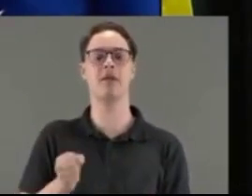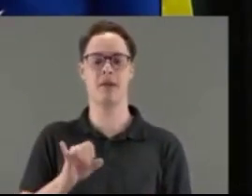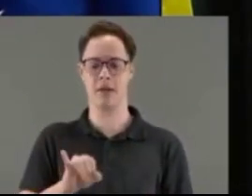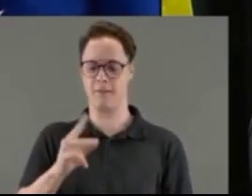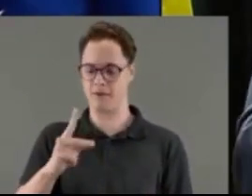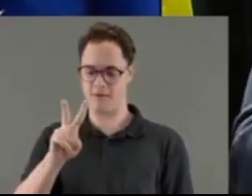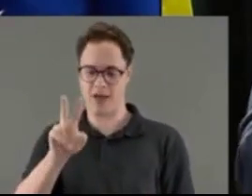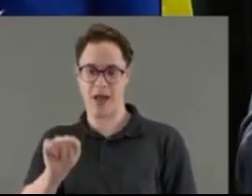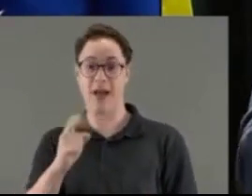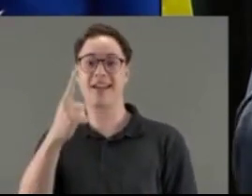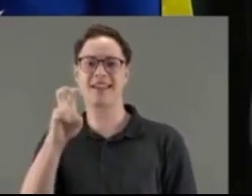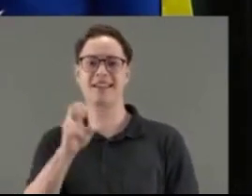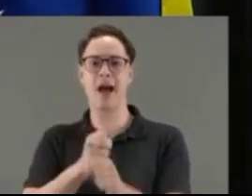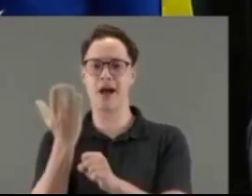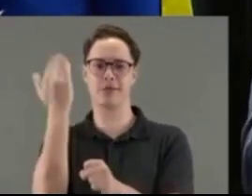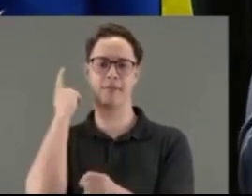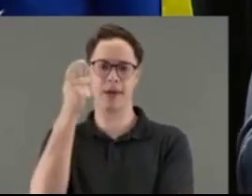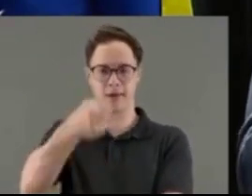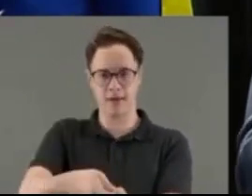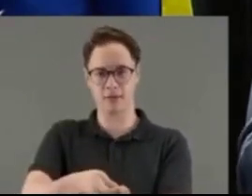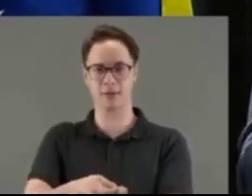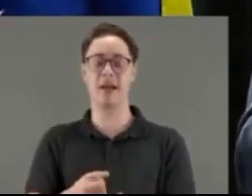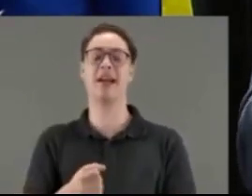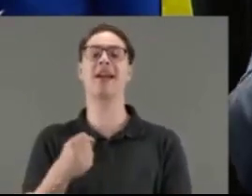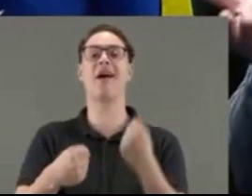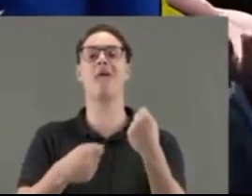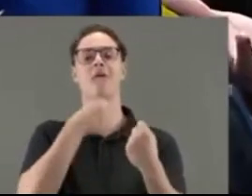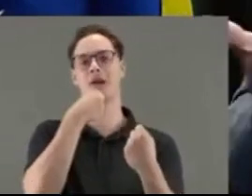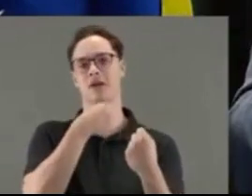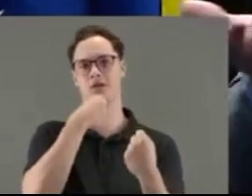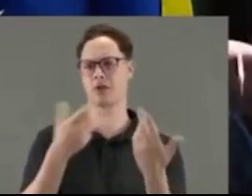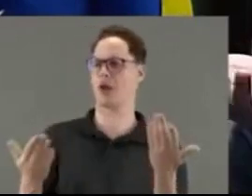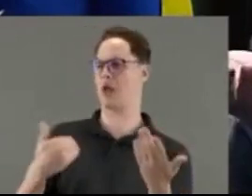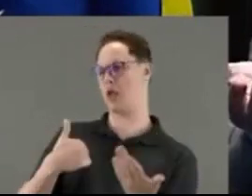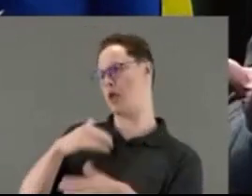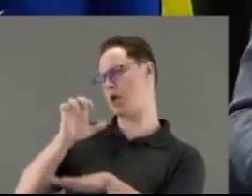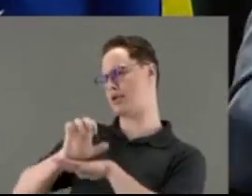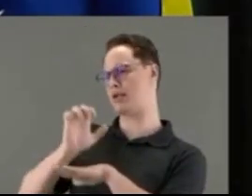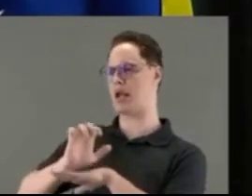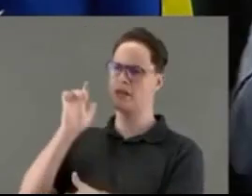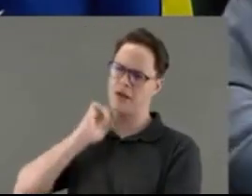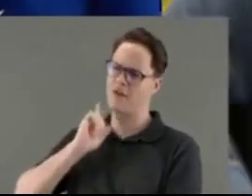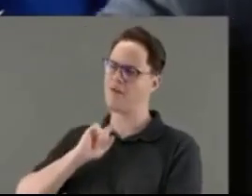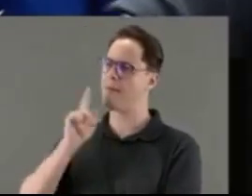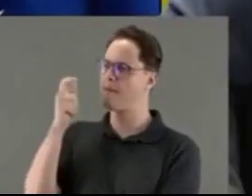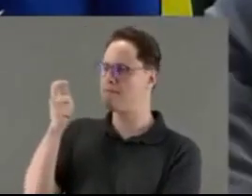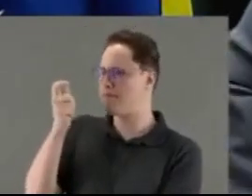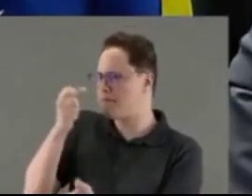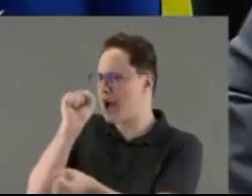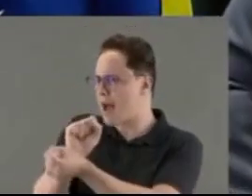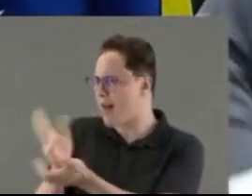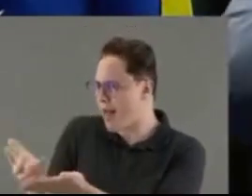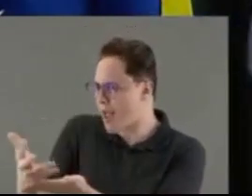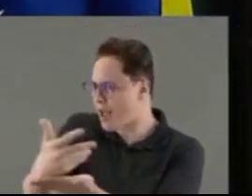Quem tem carro velho é pobre. Aí eu estou ouvindo falar o seguinte, Cleitinho, mas aí o Estado de Minas Gerais vai deixar de arrecadar? Por que o Estado de Minas Gerais vai deixar de